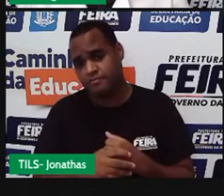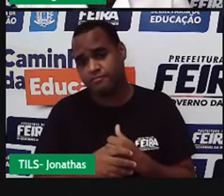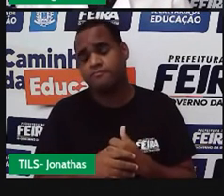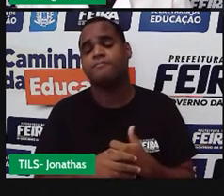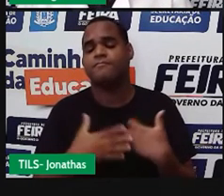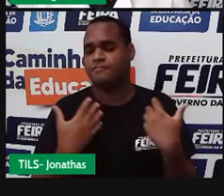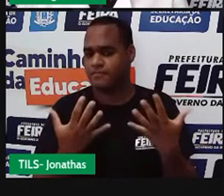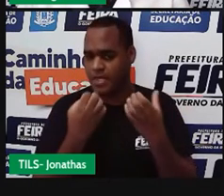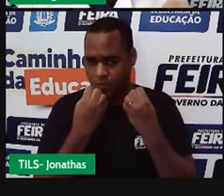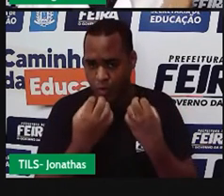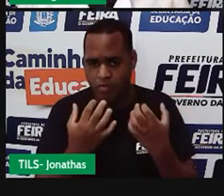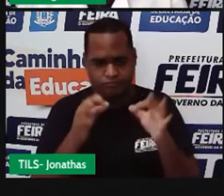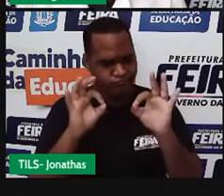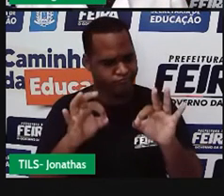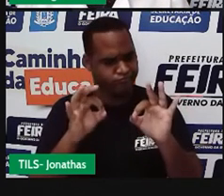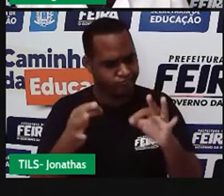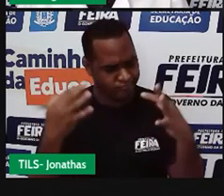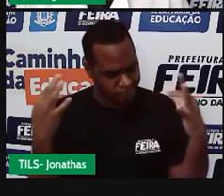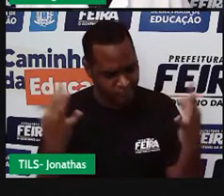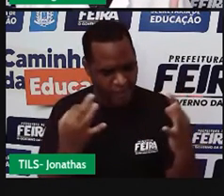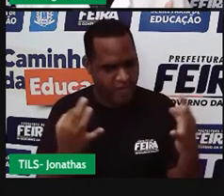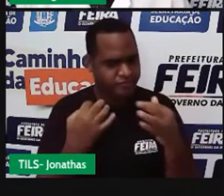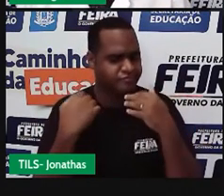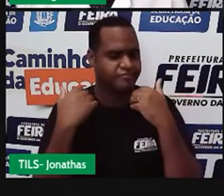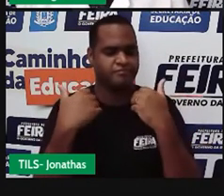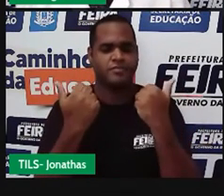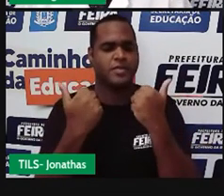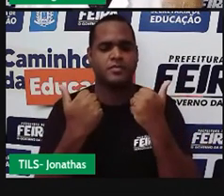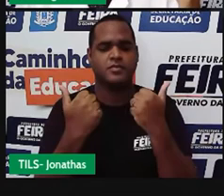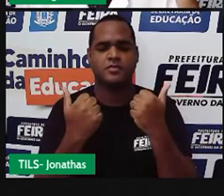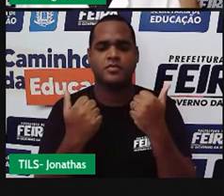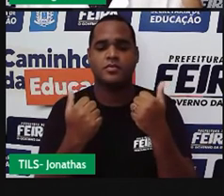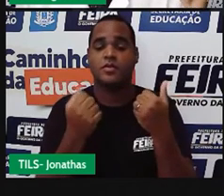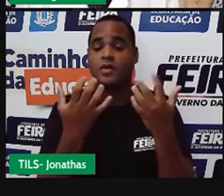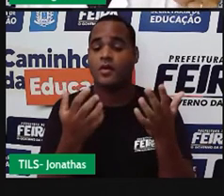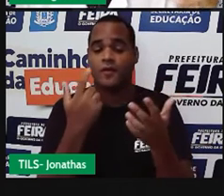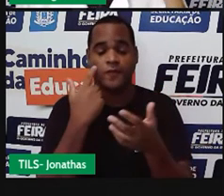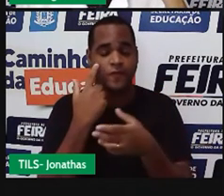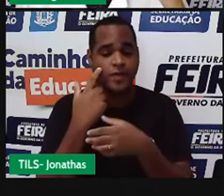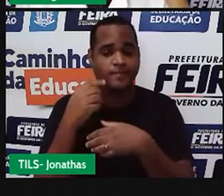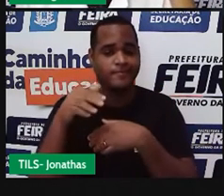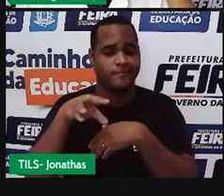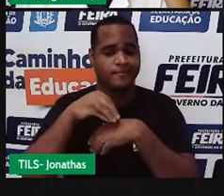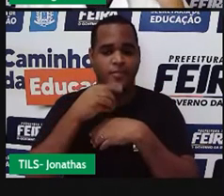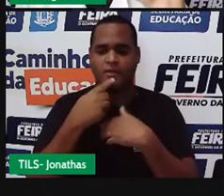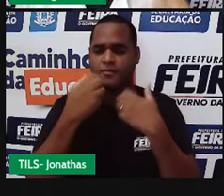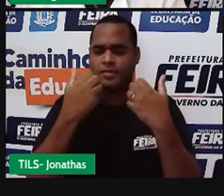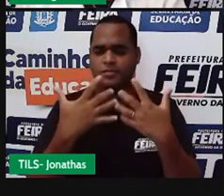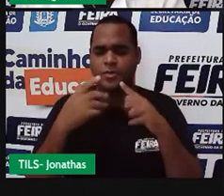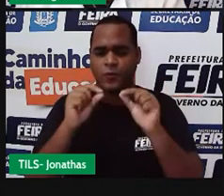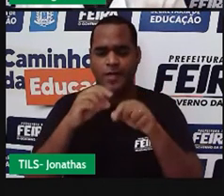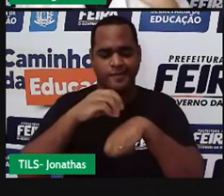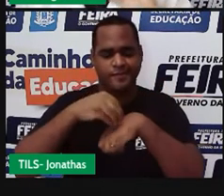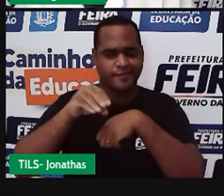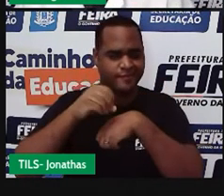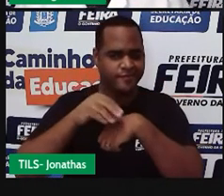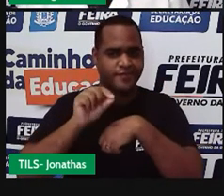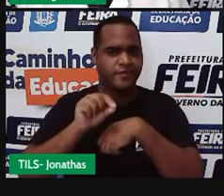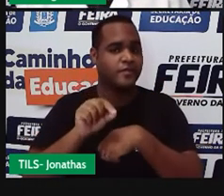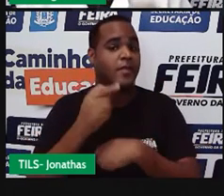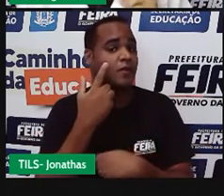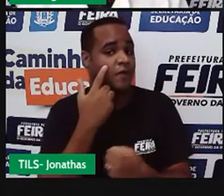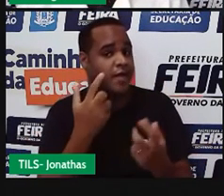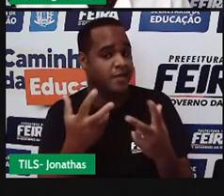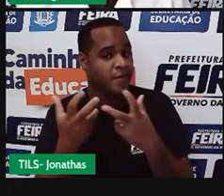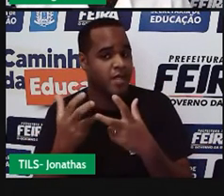massa, perfeito, bacana. Só que aí, ó, vou chamar a atenção para você agora o seguinte, se liga, que